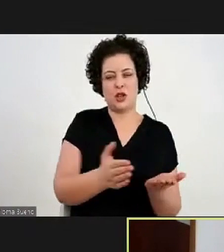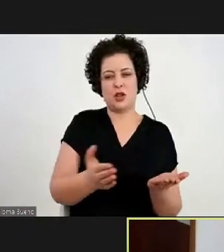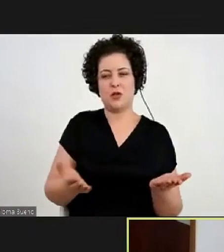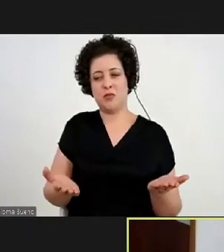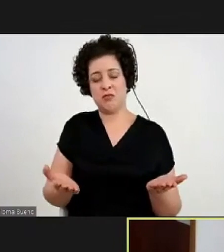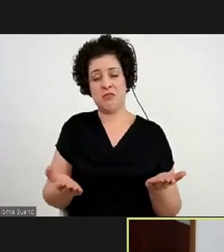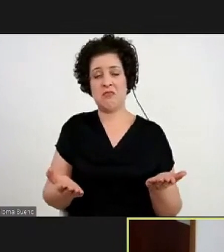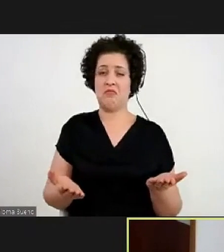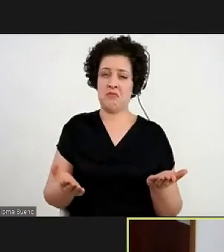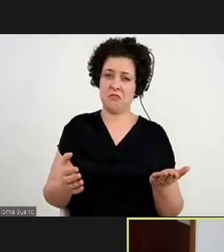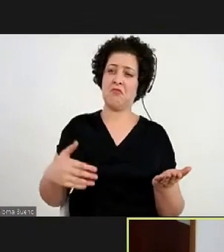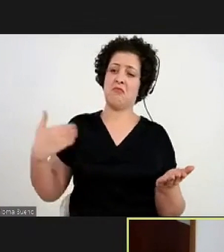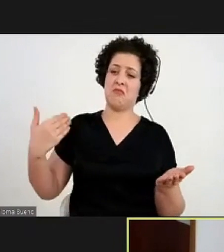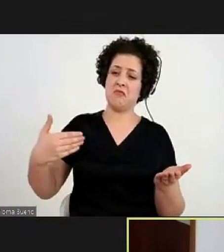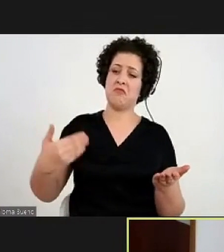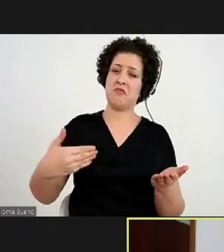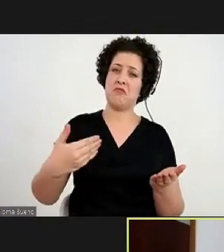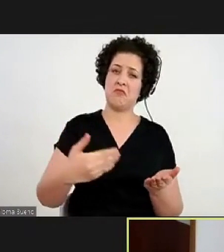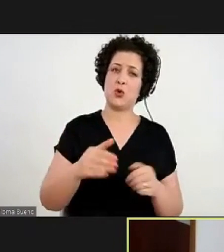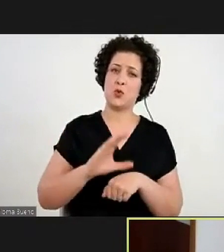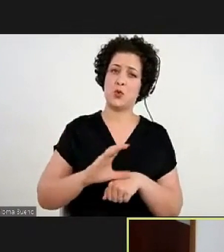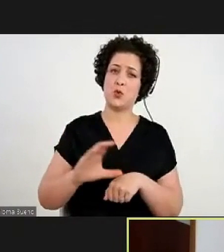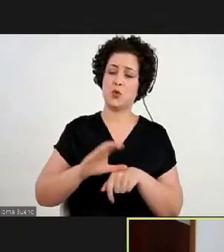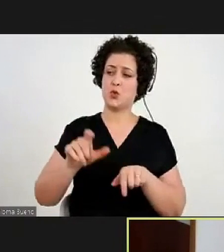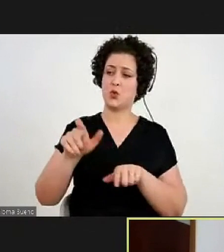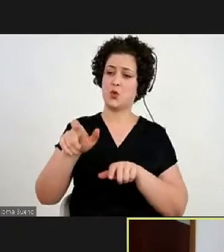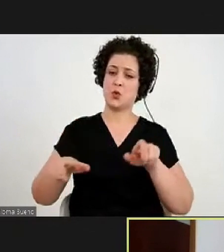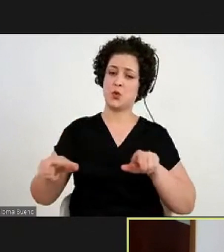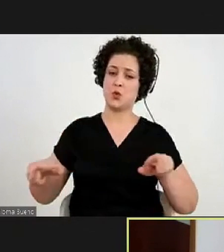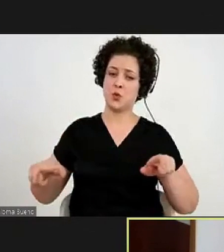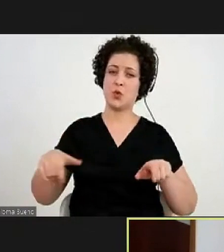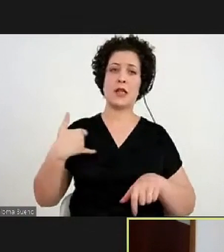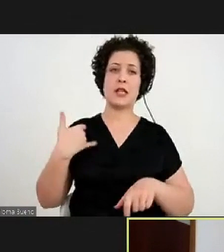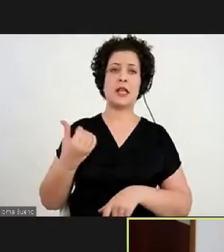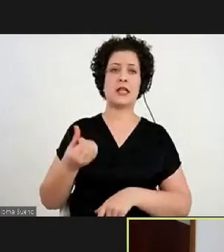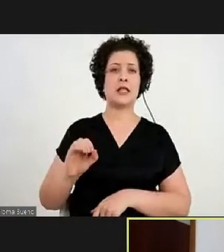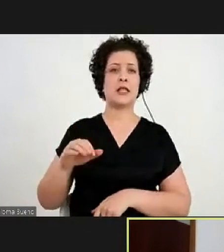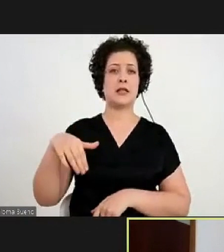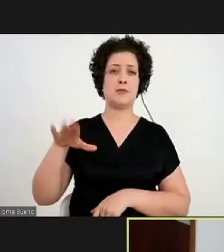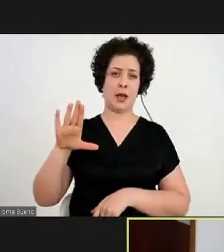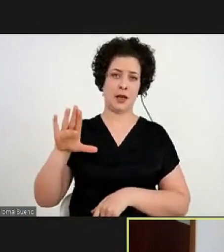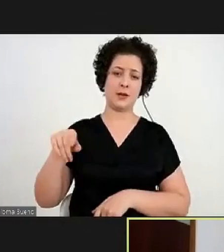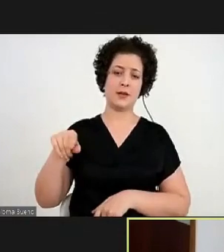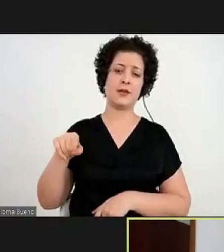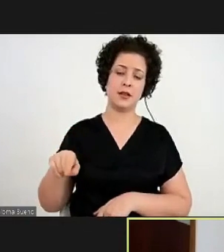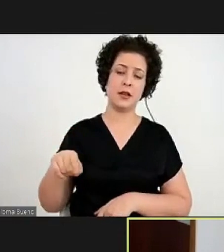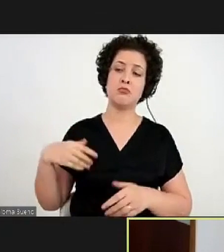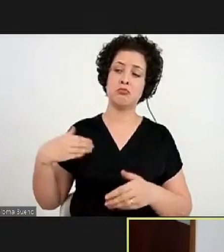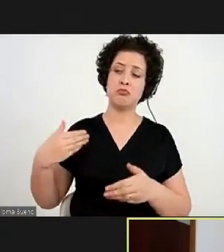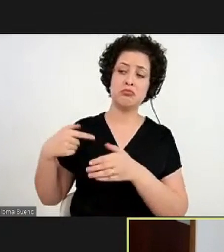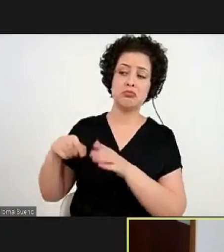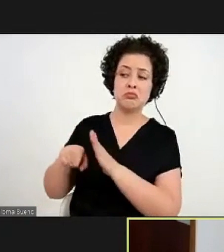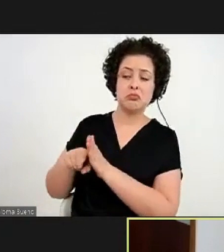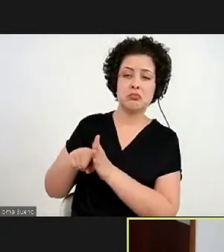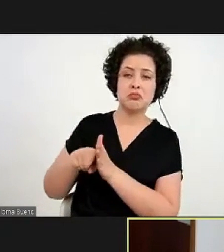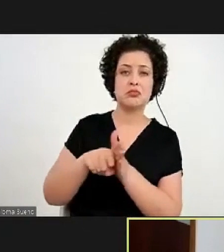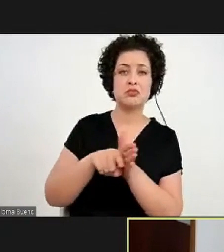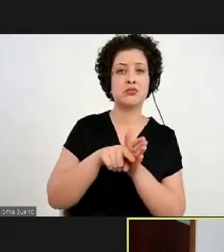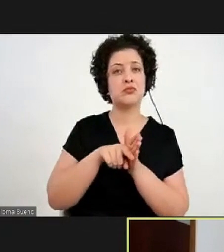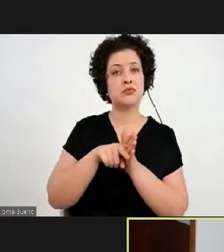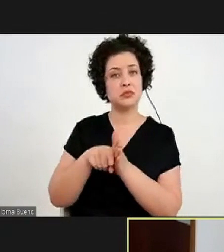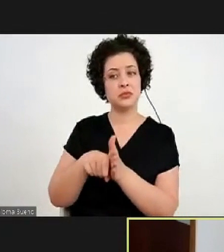acontecido no curso com as pessoas de mais 60, tem sido uma pesquisa, de fato,